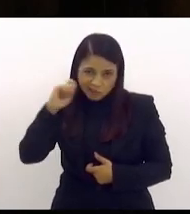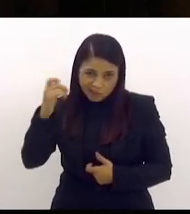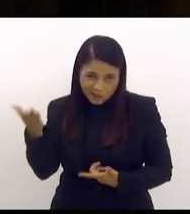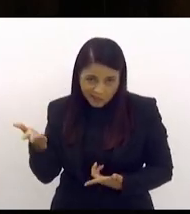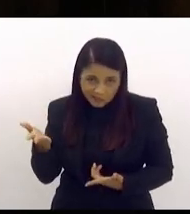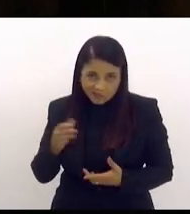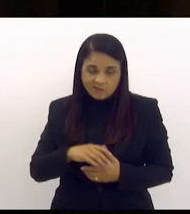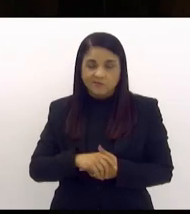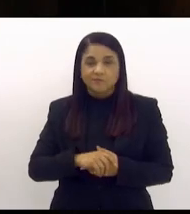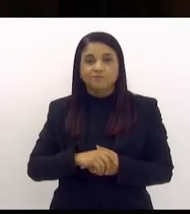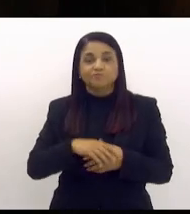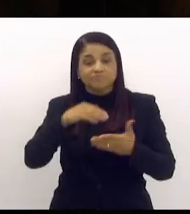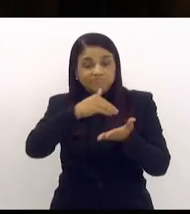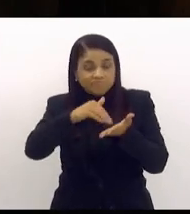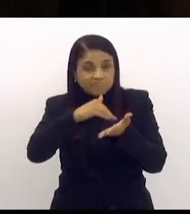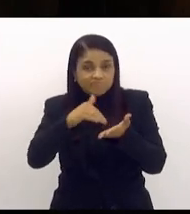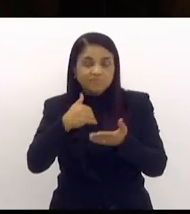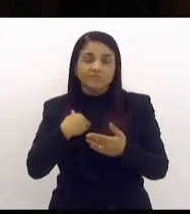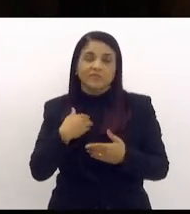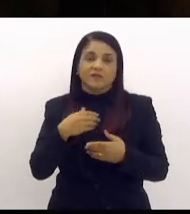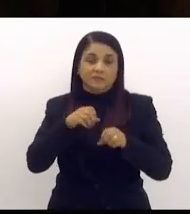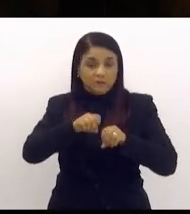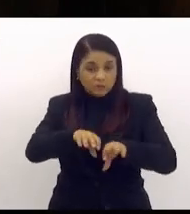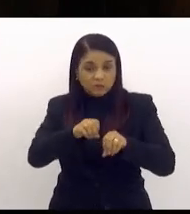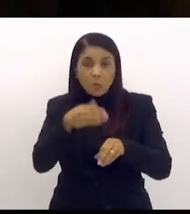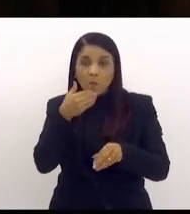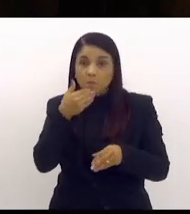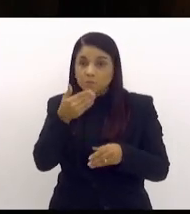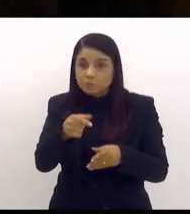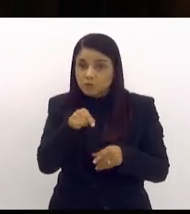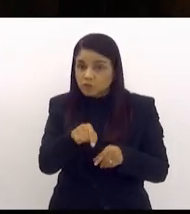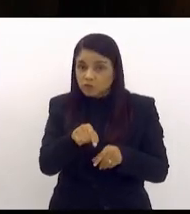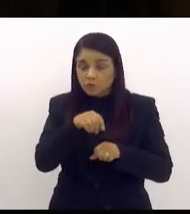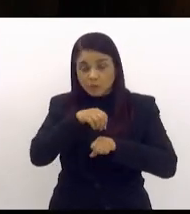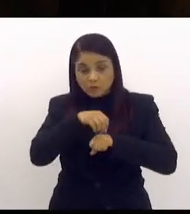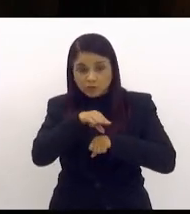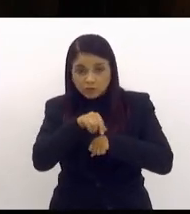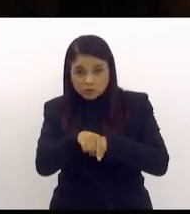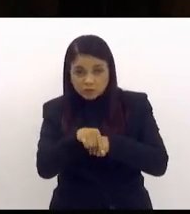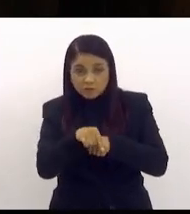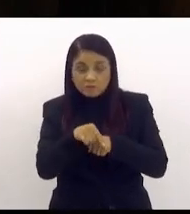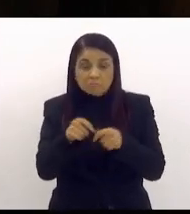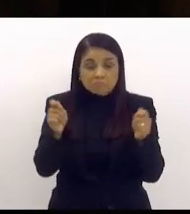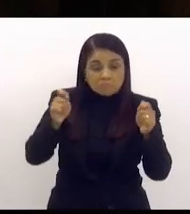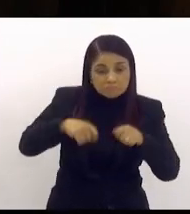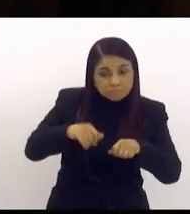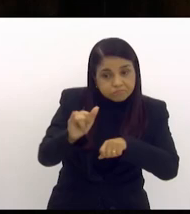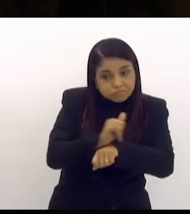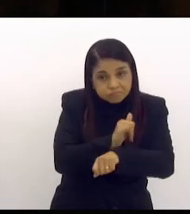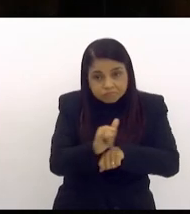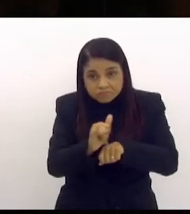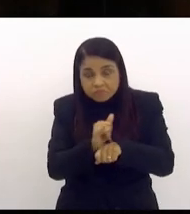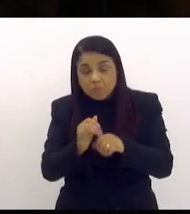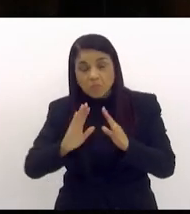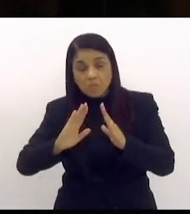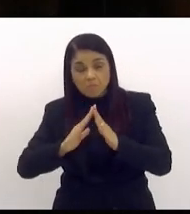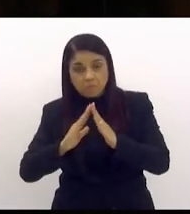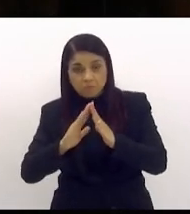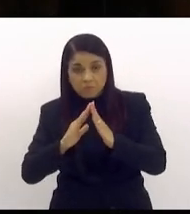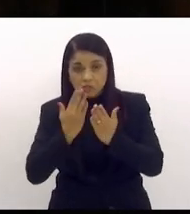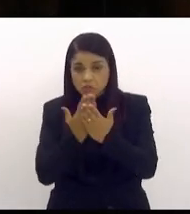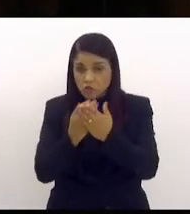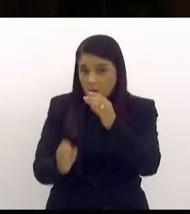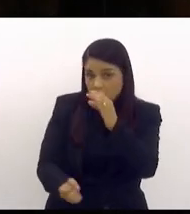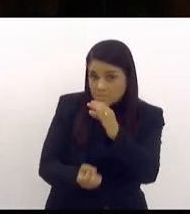uma indicação para ver a possibilidade de fazer um colégio estadual no